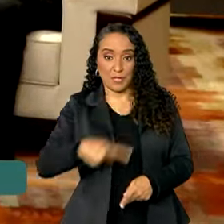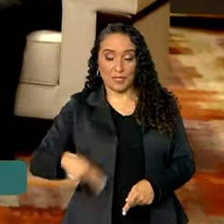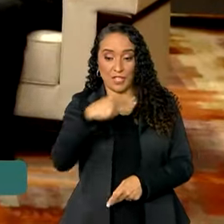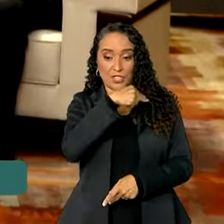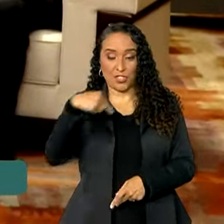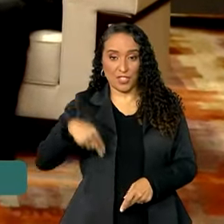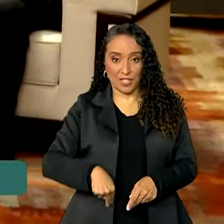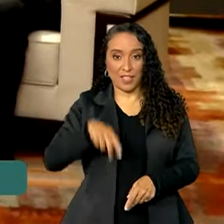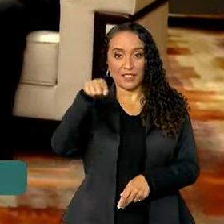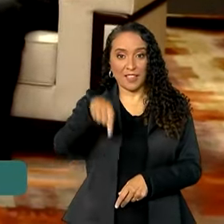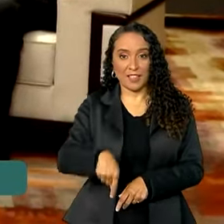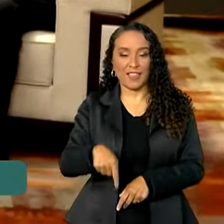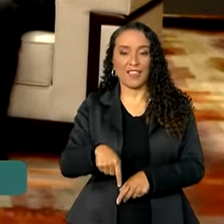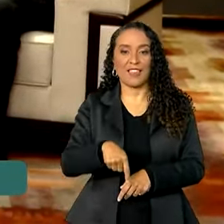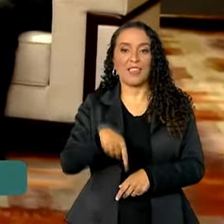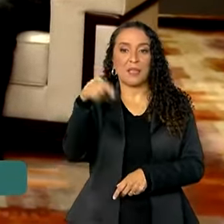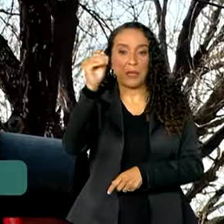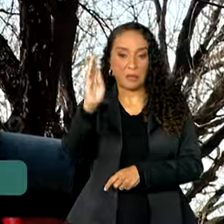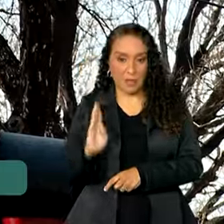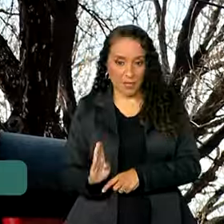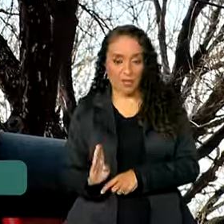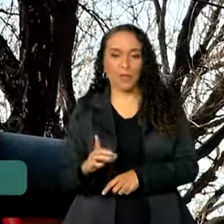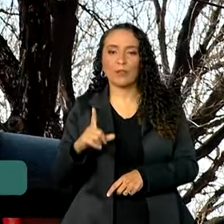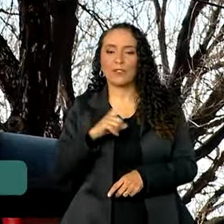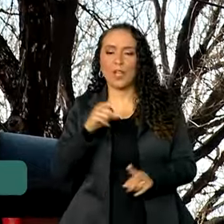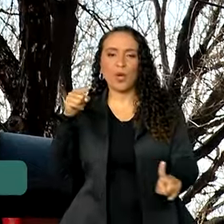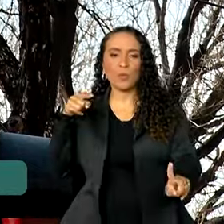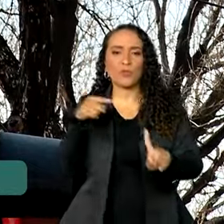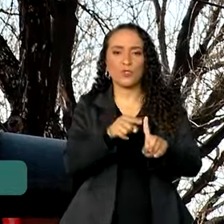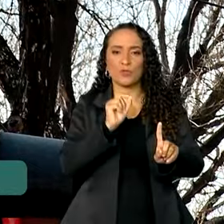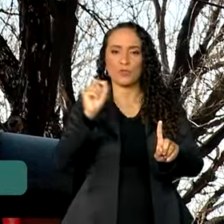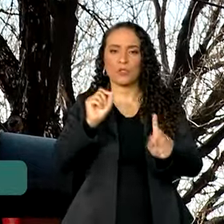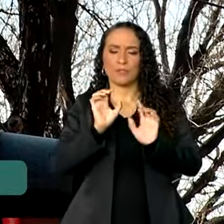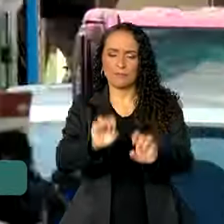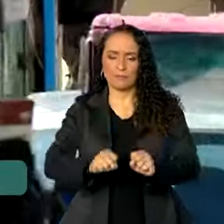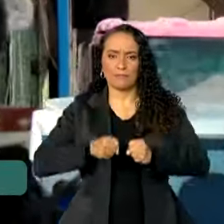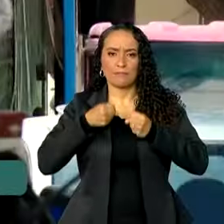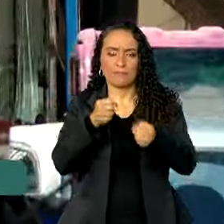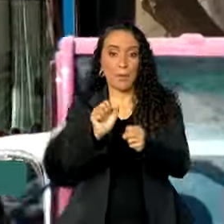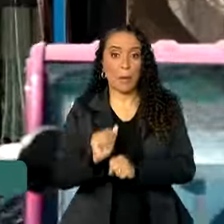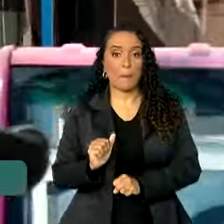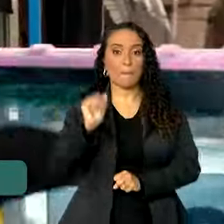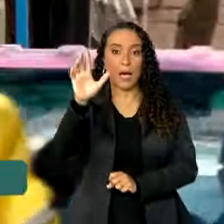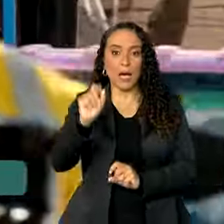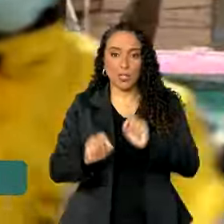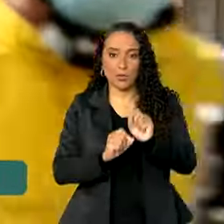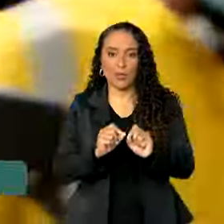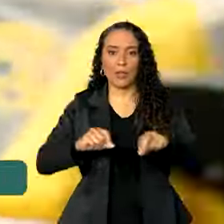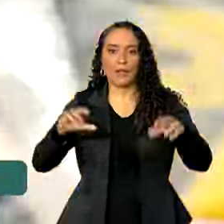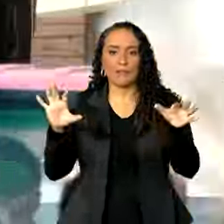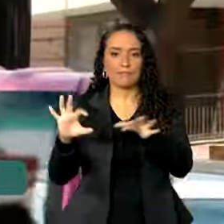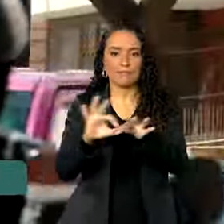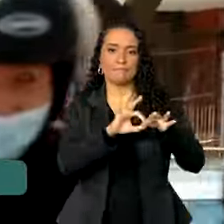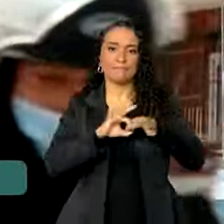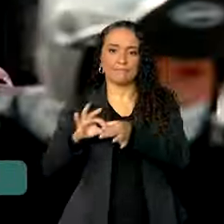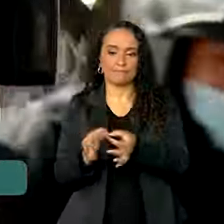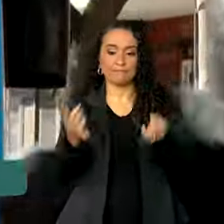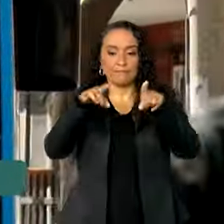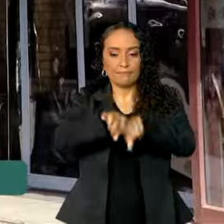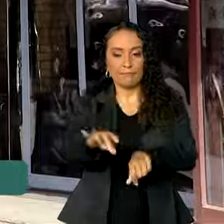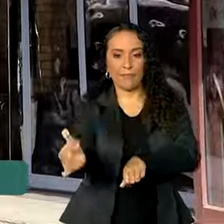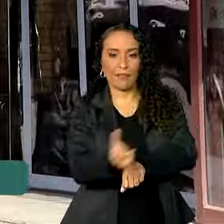Jinping ao presidente Lula em Brasília tem o objetivo de fortalecer ainda mais os laços e parcerias